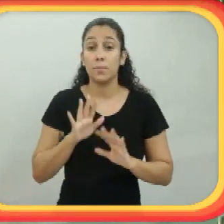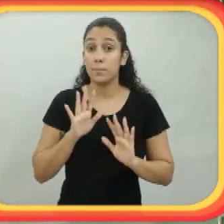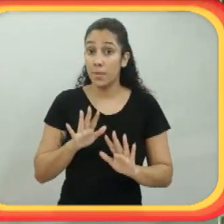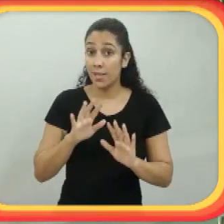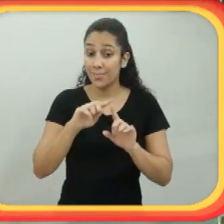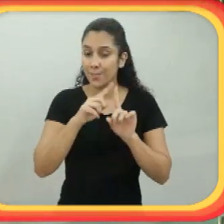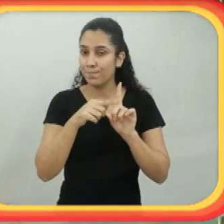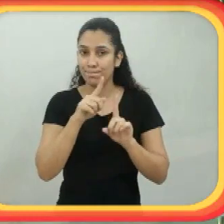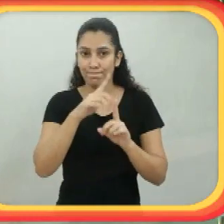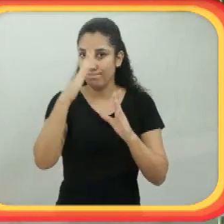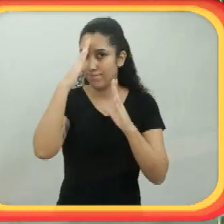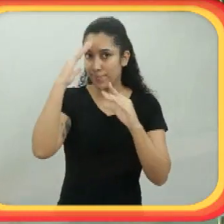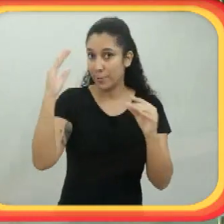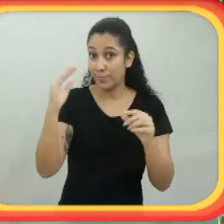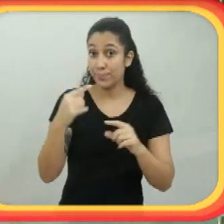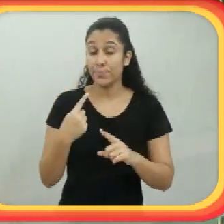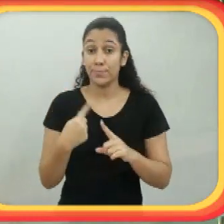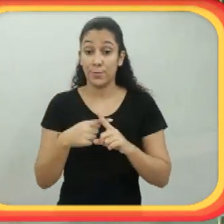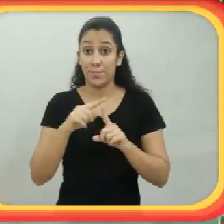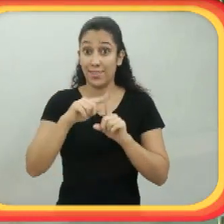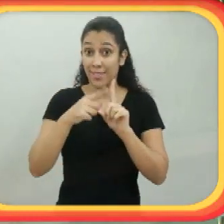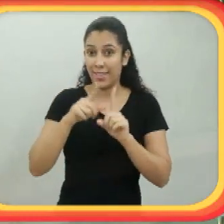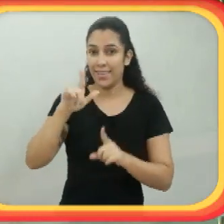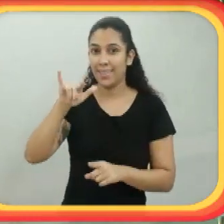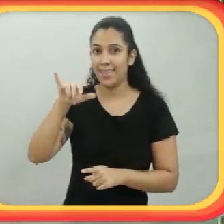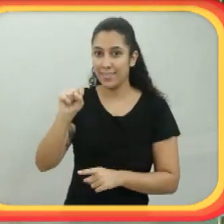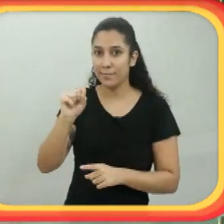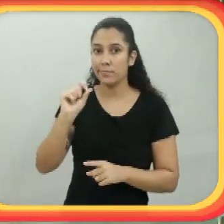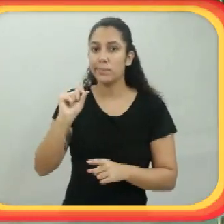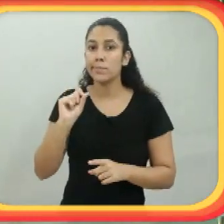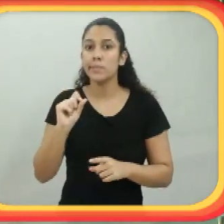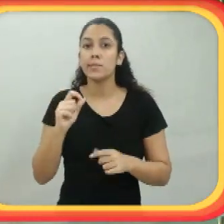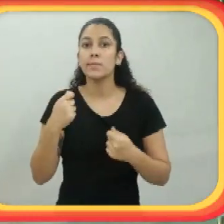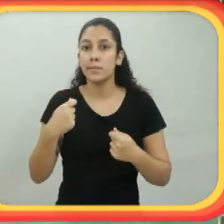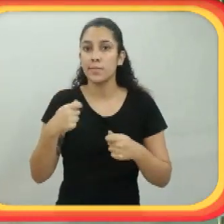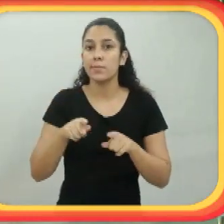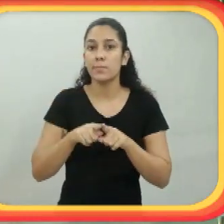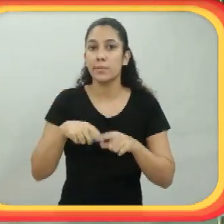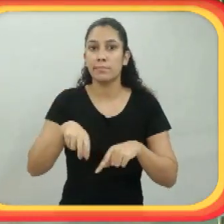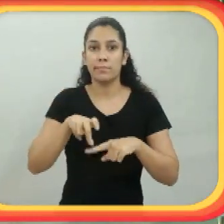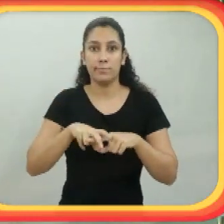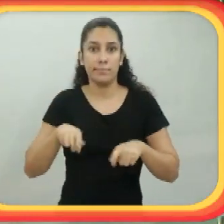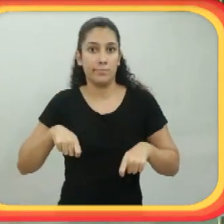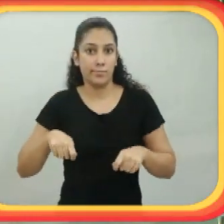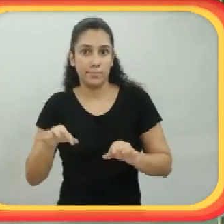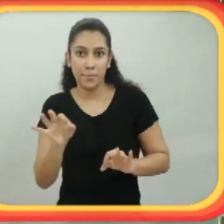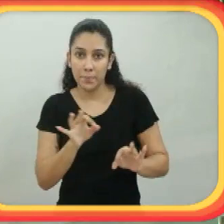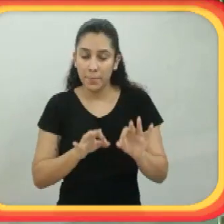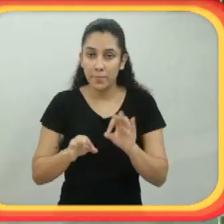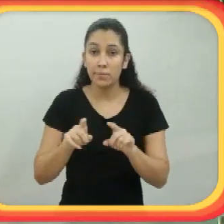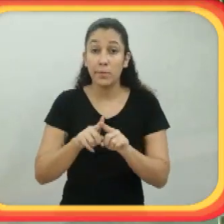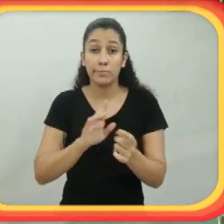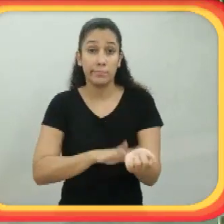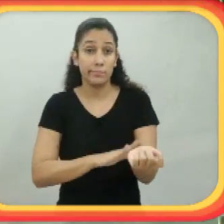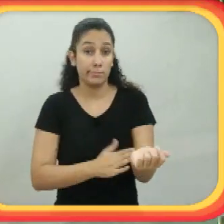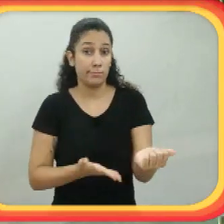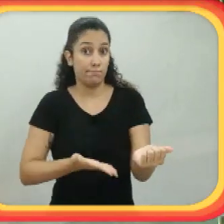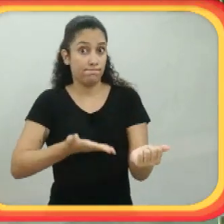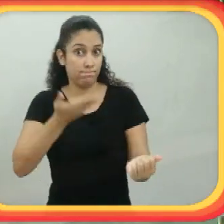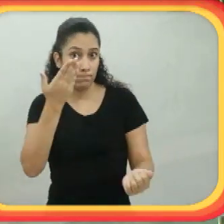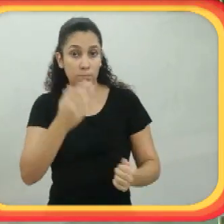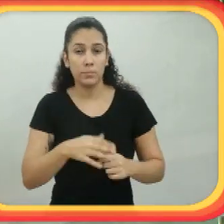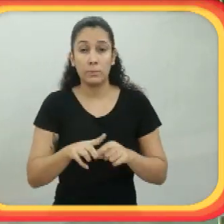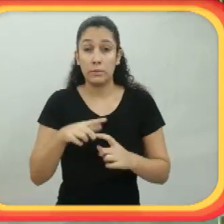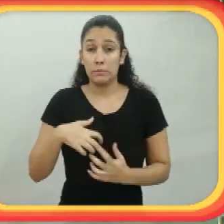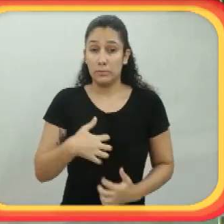Tive muito enjoo. Tive úlcera por pressão, por ficar com um peso maior nos quadris. E, para